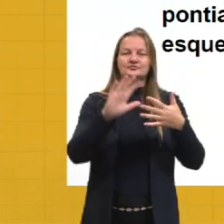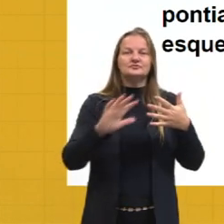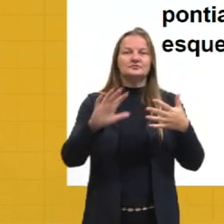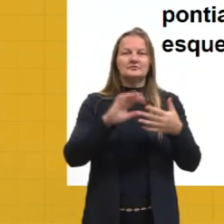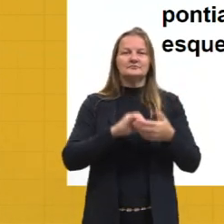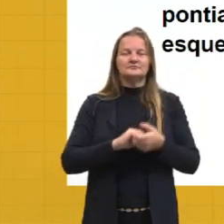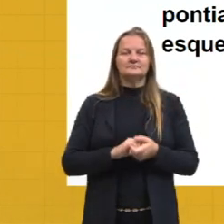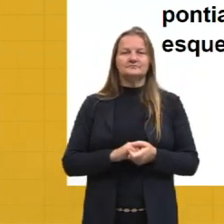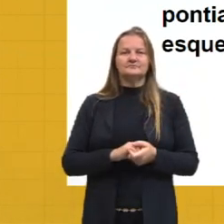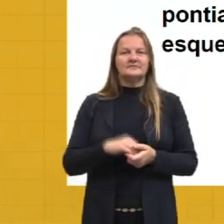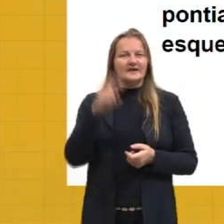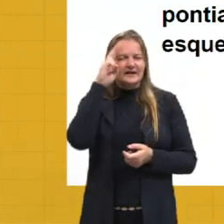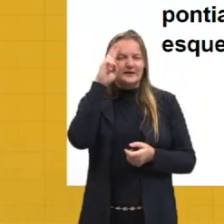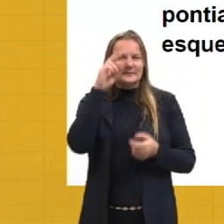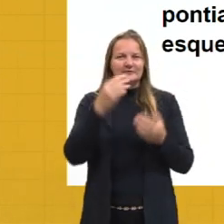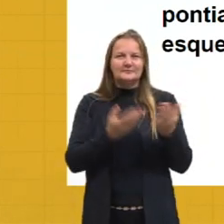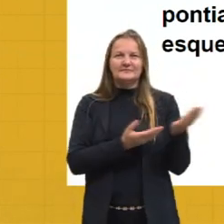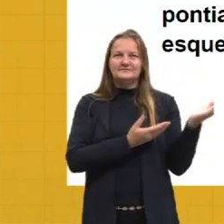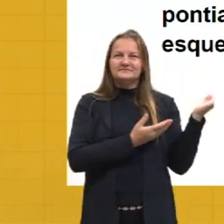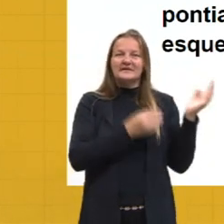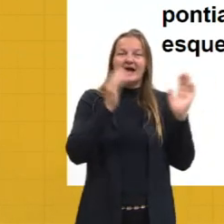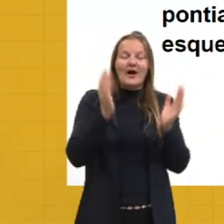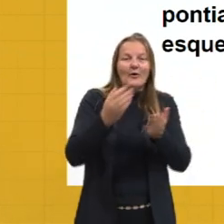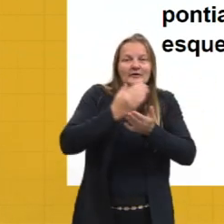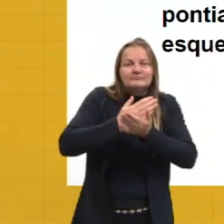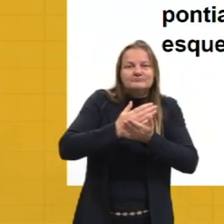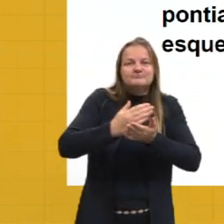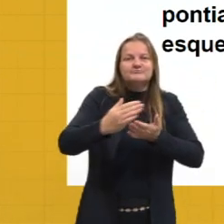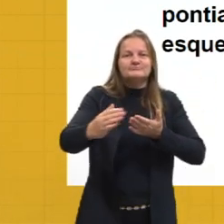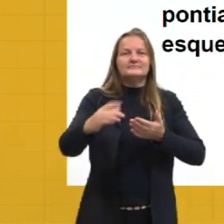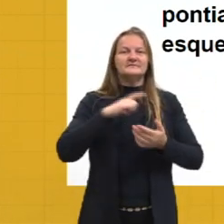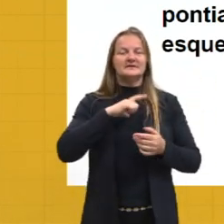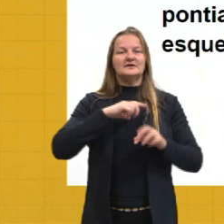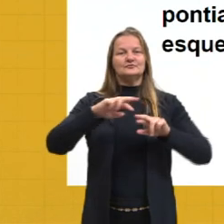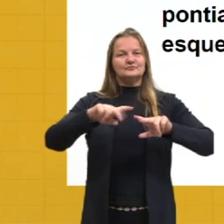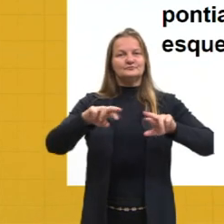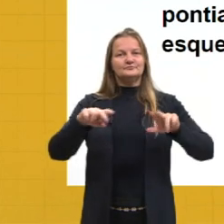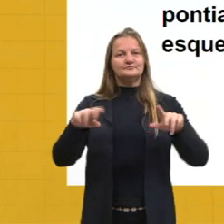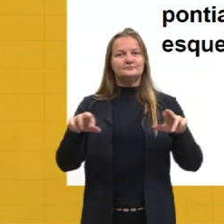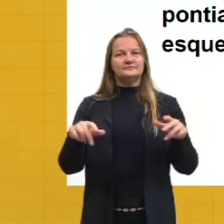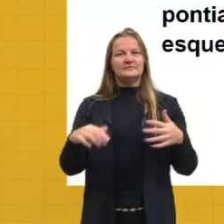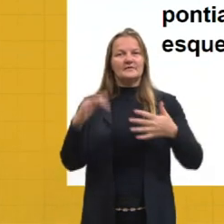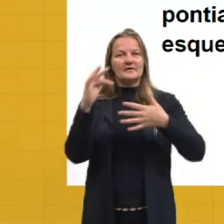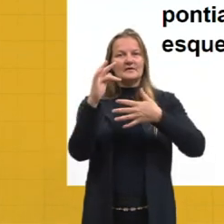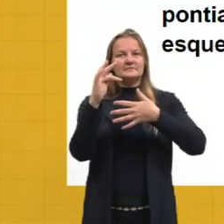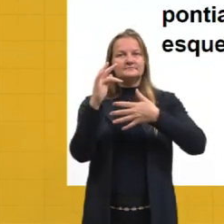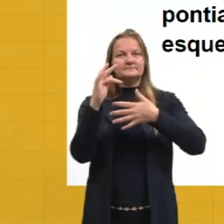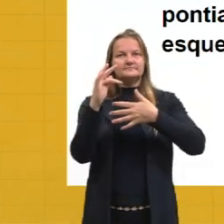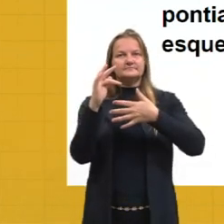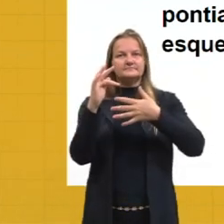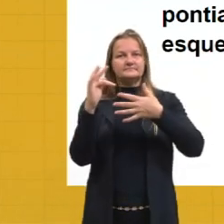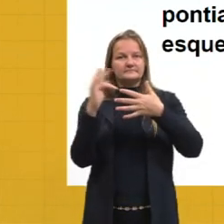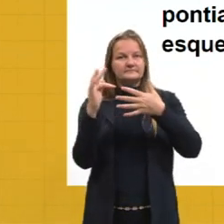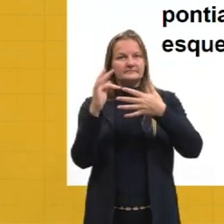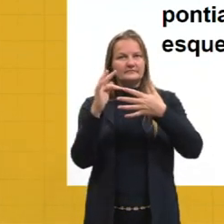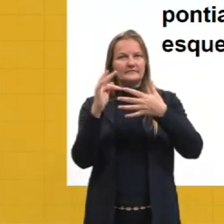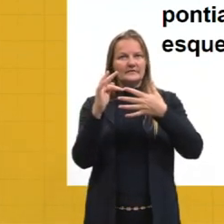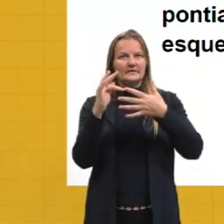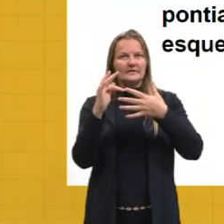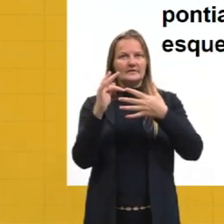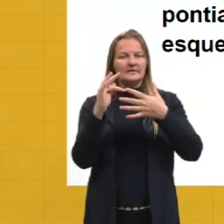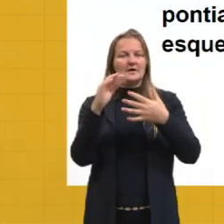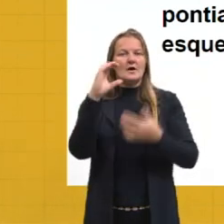disso, tá? Gente, a partir daqui, nós temos também o filo cordata, tá? Mas o filo